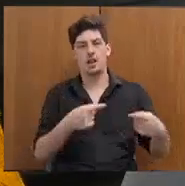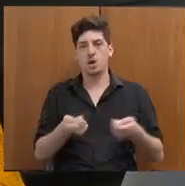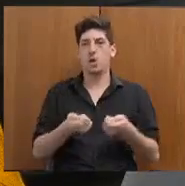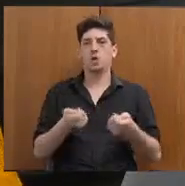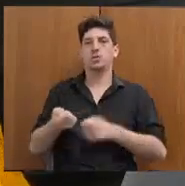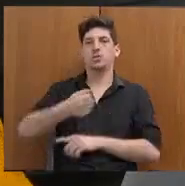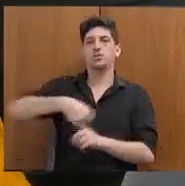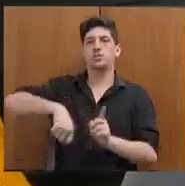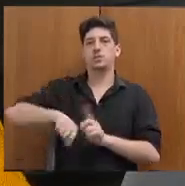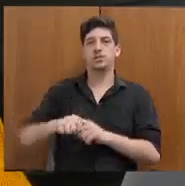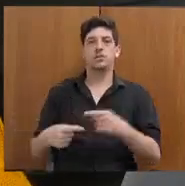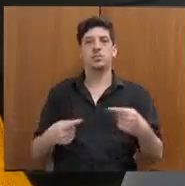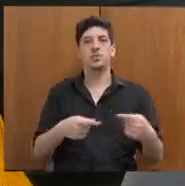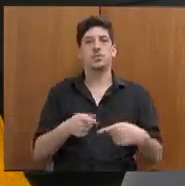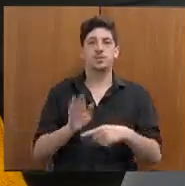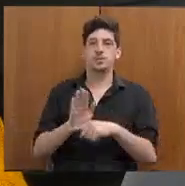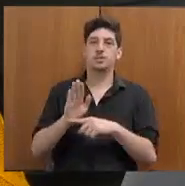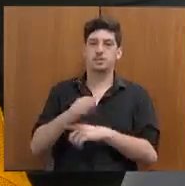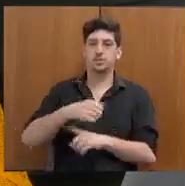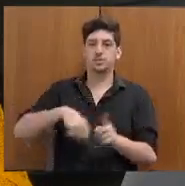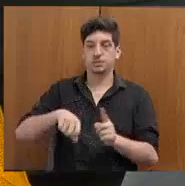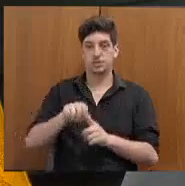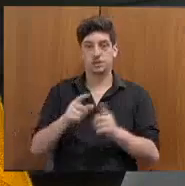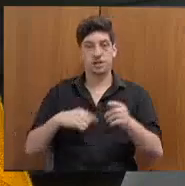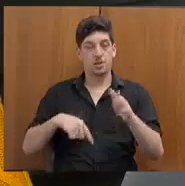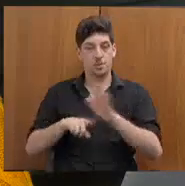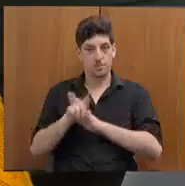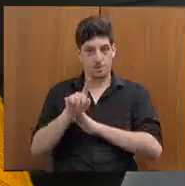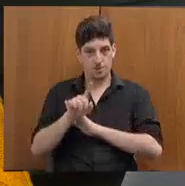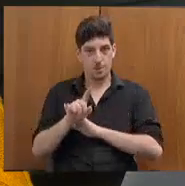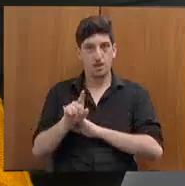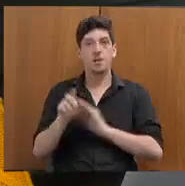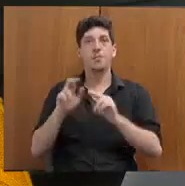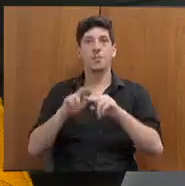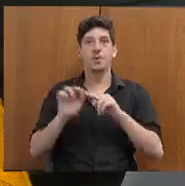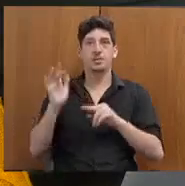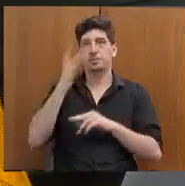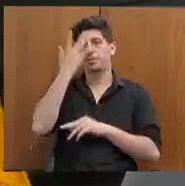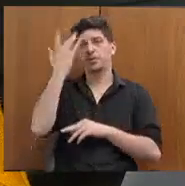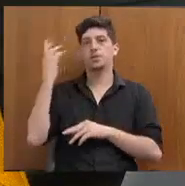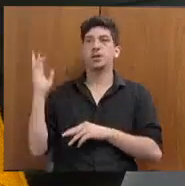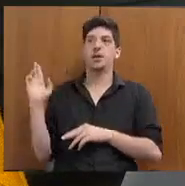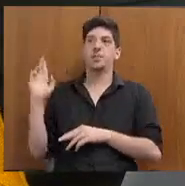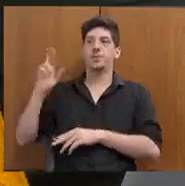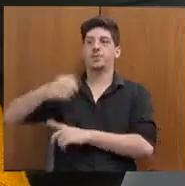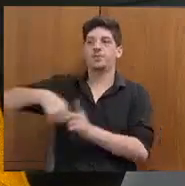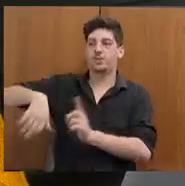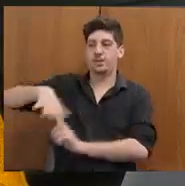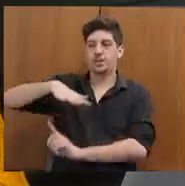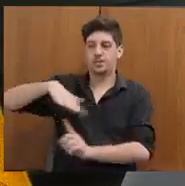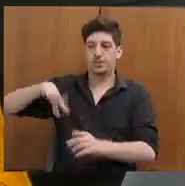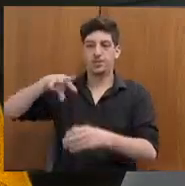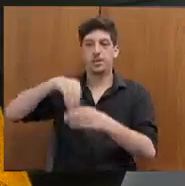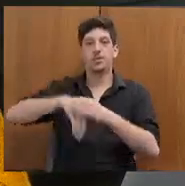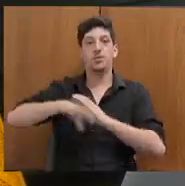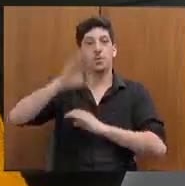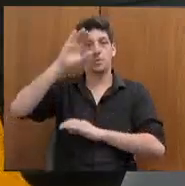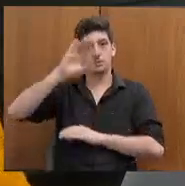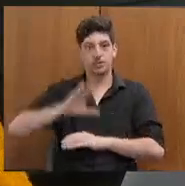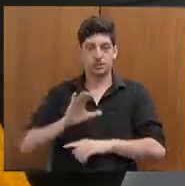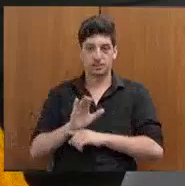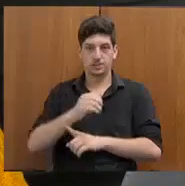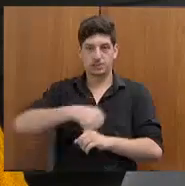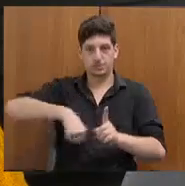assistência social. Eu faço essa pergunta a pedido de representantes da sociedade civil no Conselho Estadual de Assistência Social,